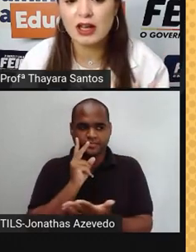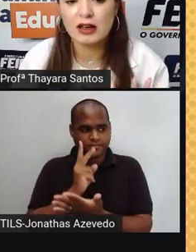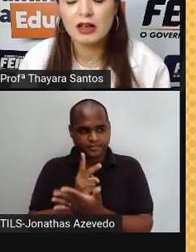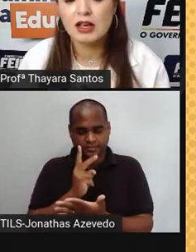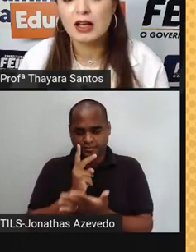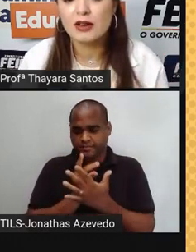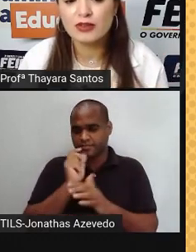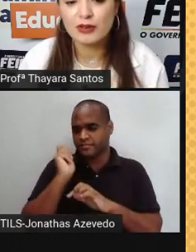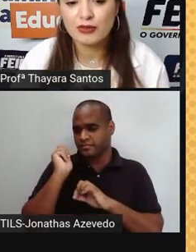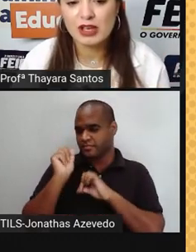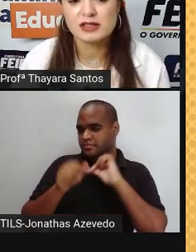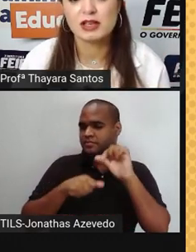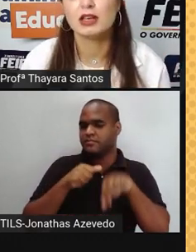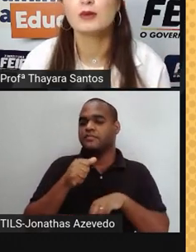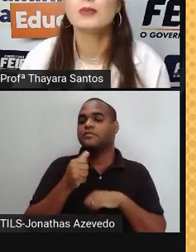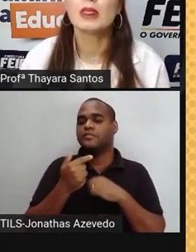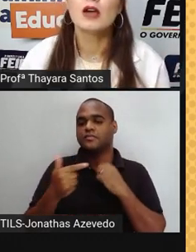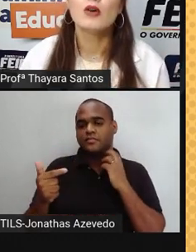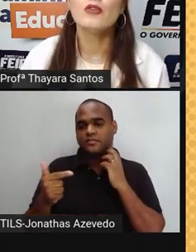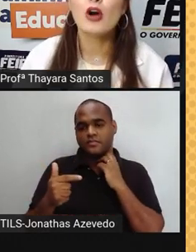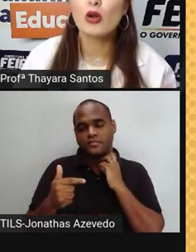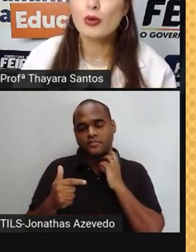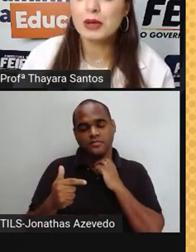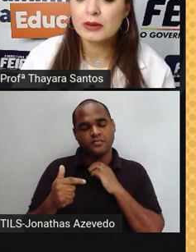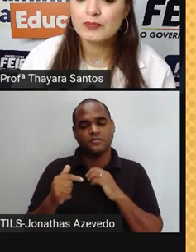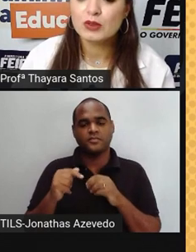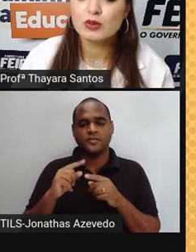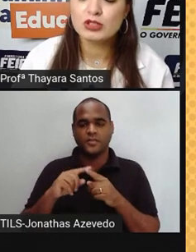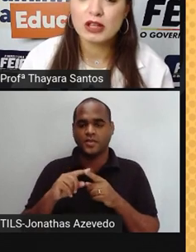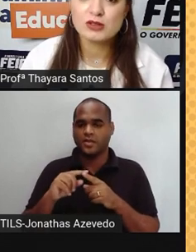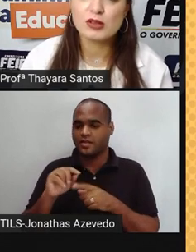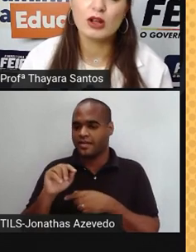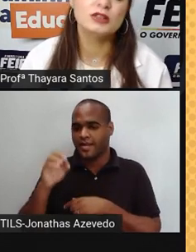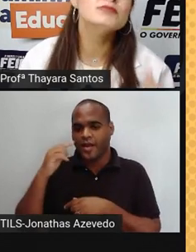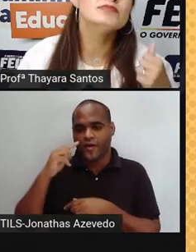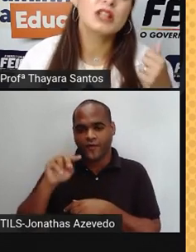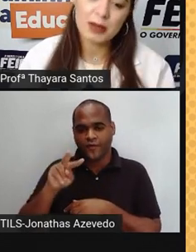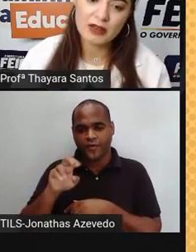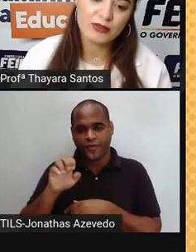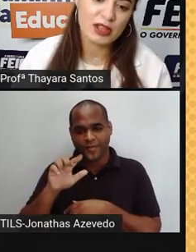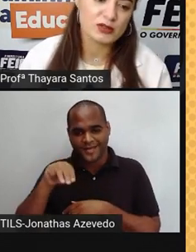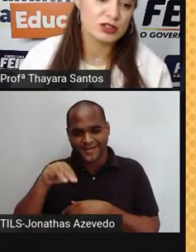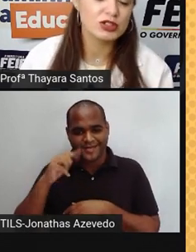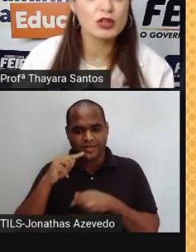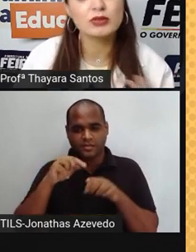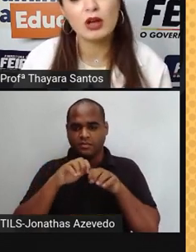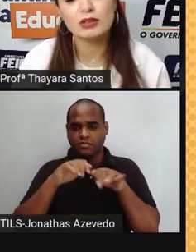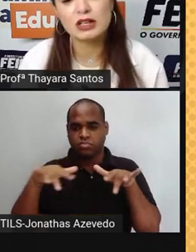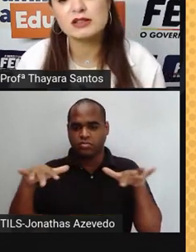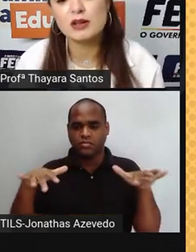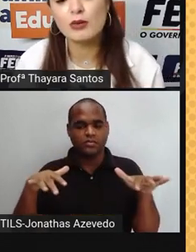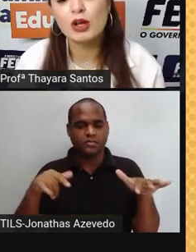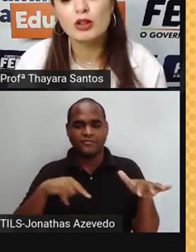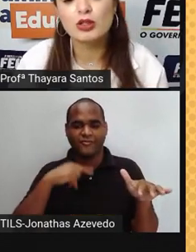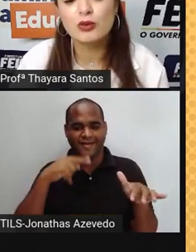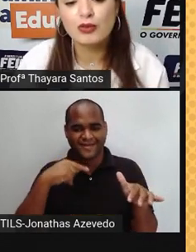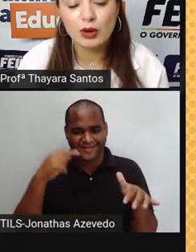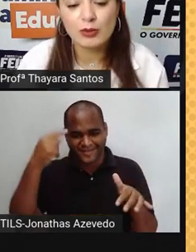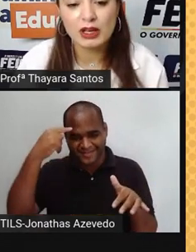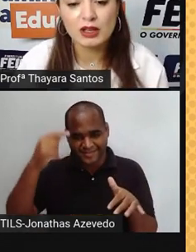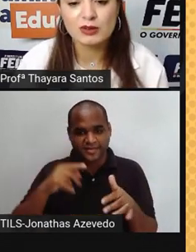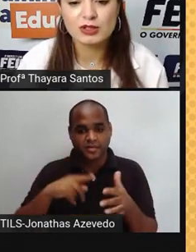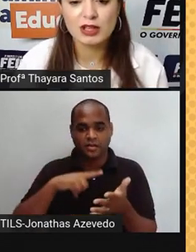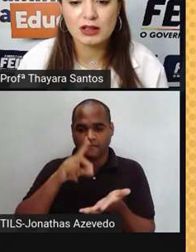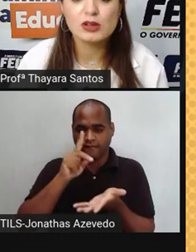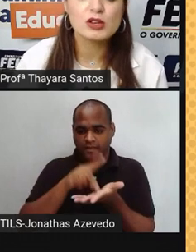não vai variar. Ela fica fixa aqui. O volume do estado sólido também é fixo. A gente não tem alteração no